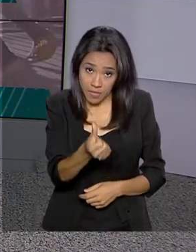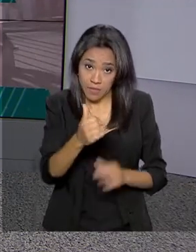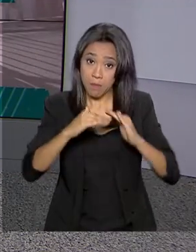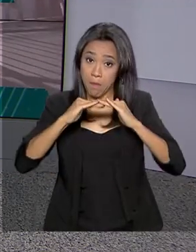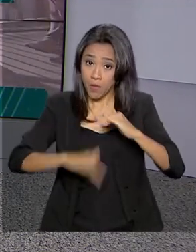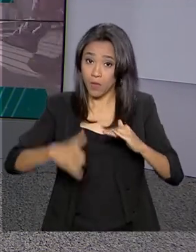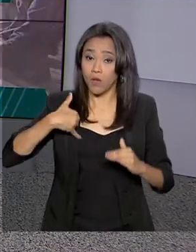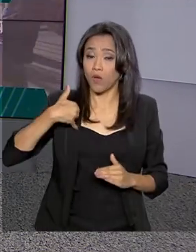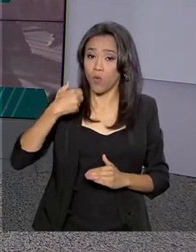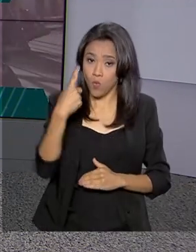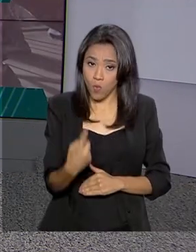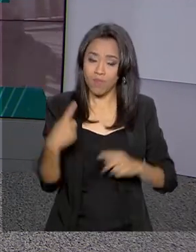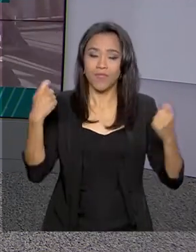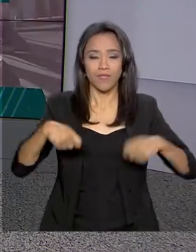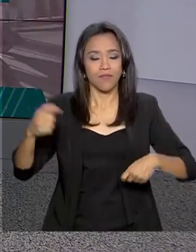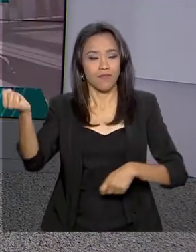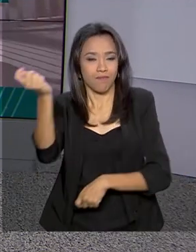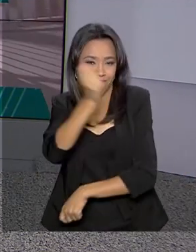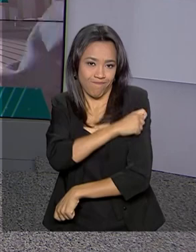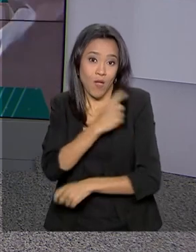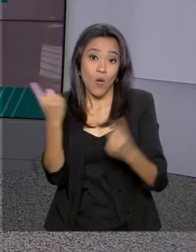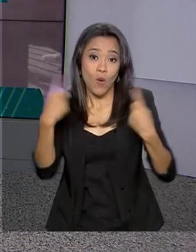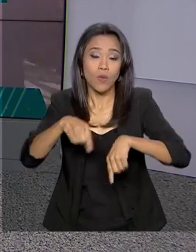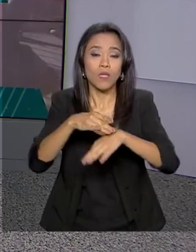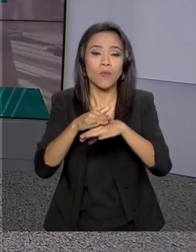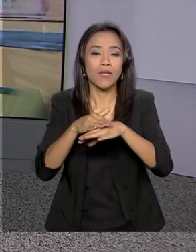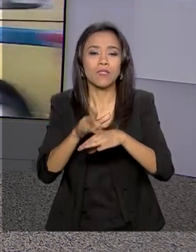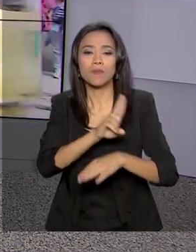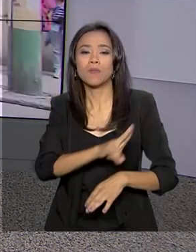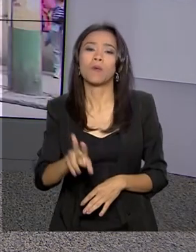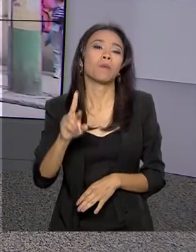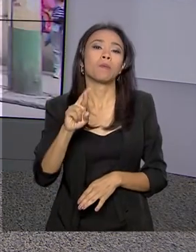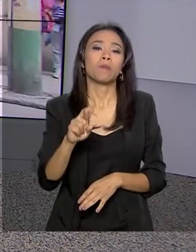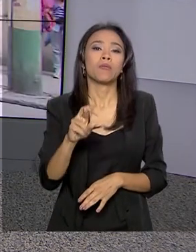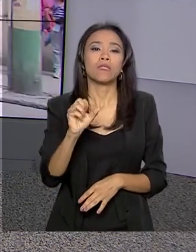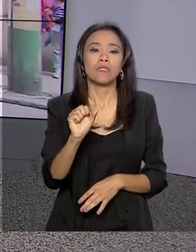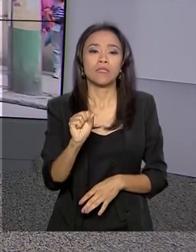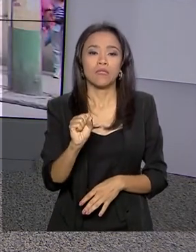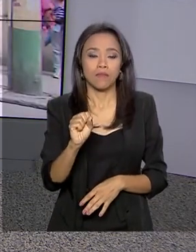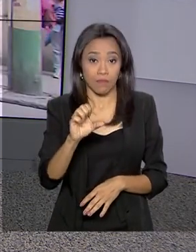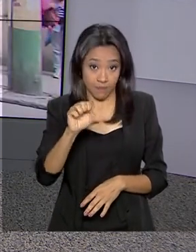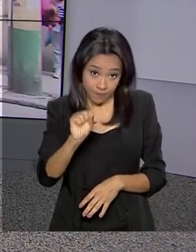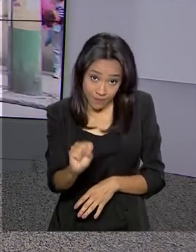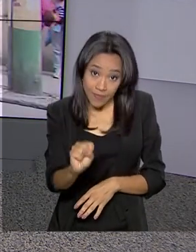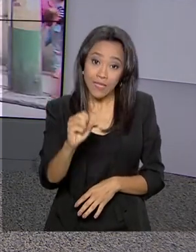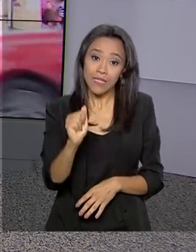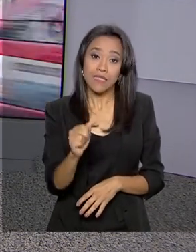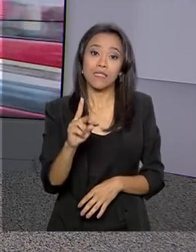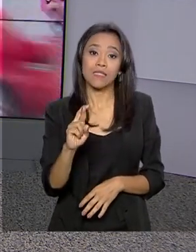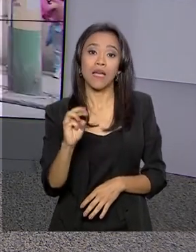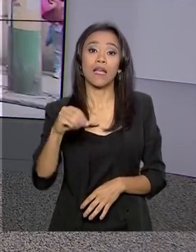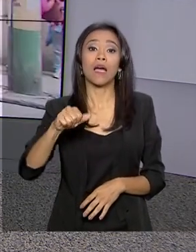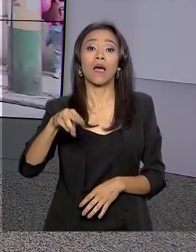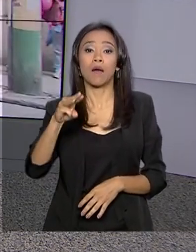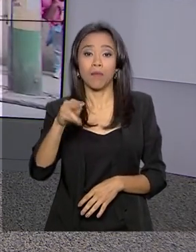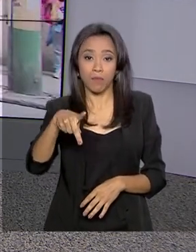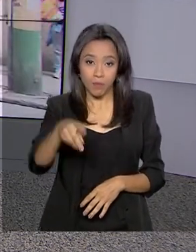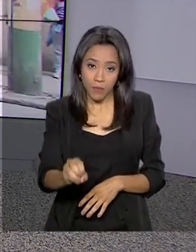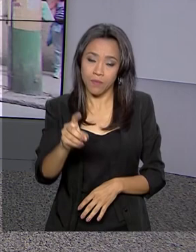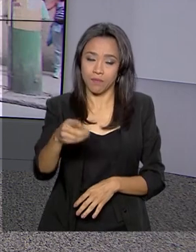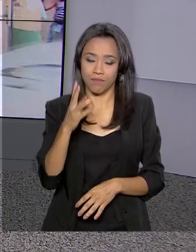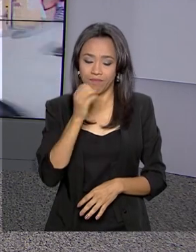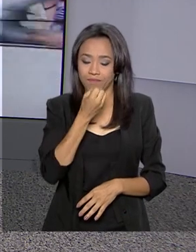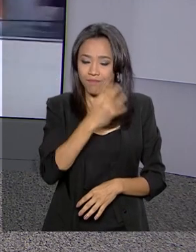devem ser vacinadas contra o sarampo. Vamos a Rio de Janeiro, a repórter Alessandra Lago tem os detalhes pra gente. Olá Alessandra, bom dia pra você.